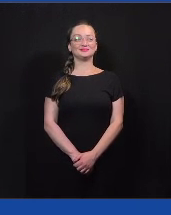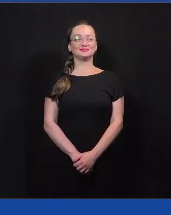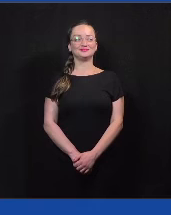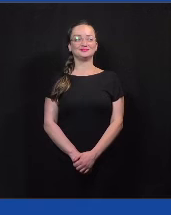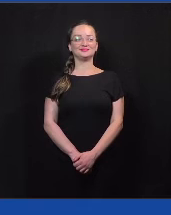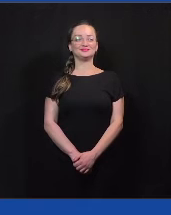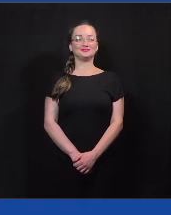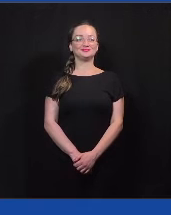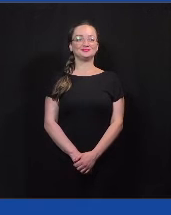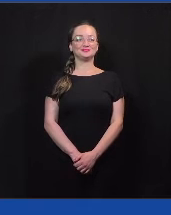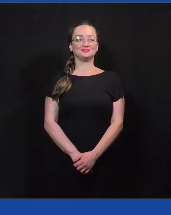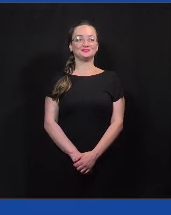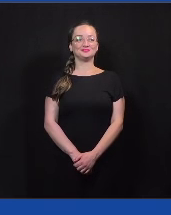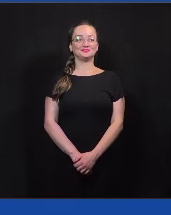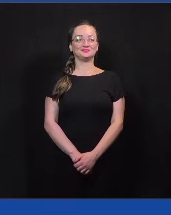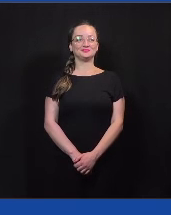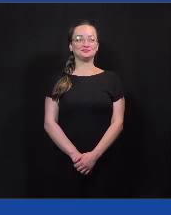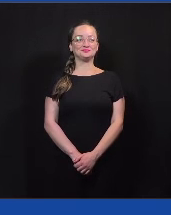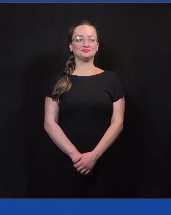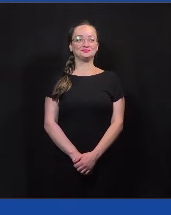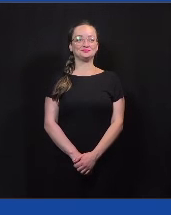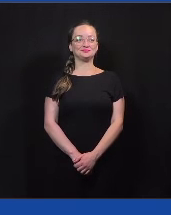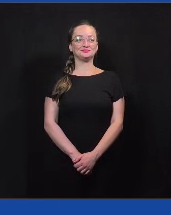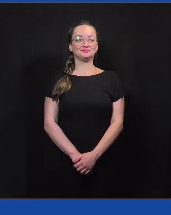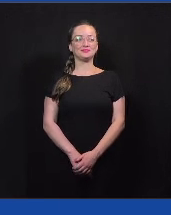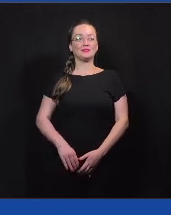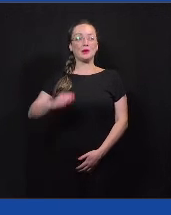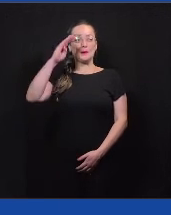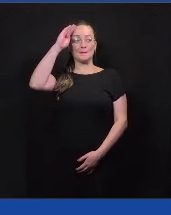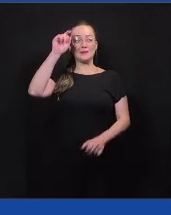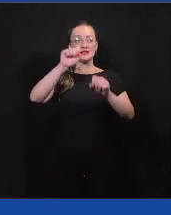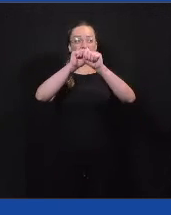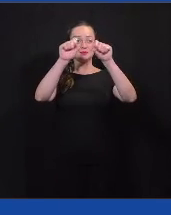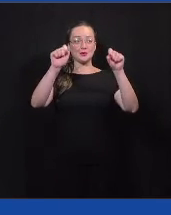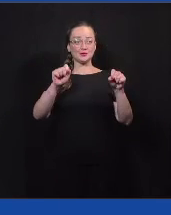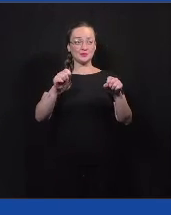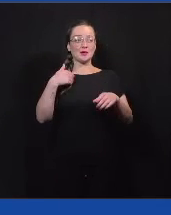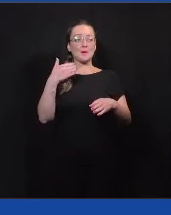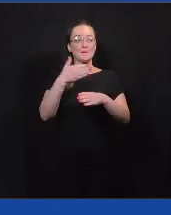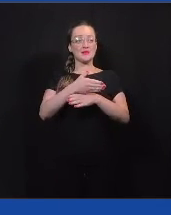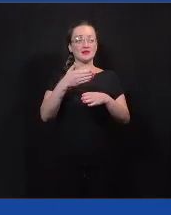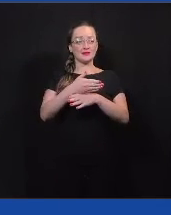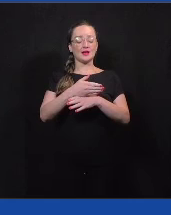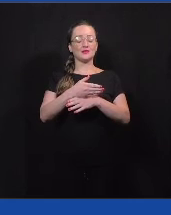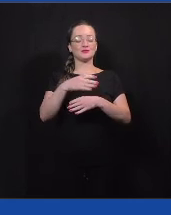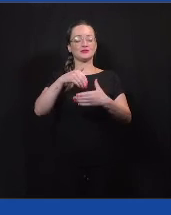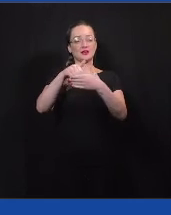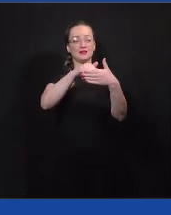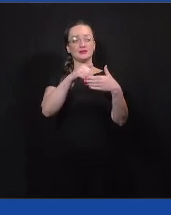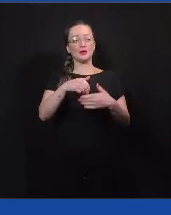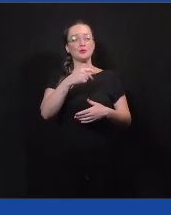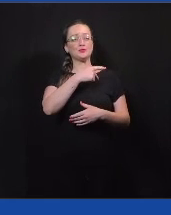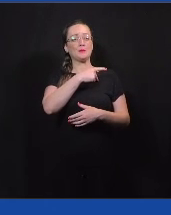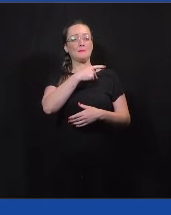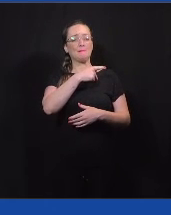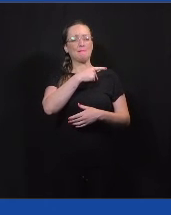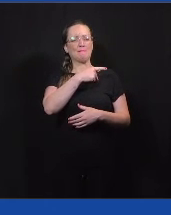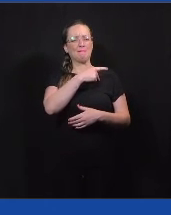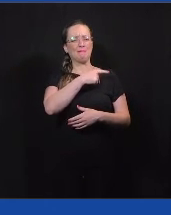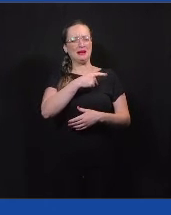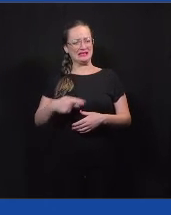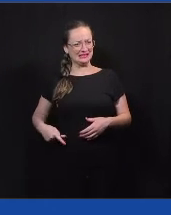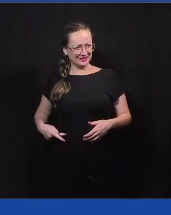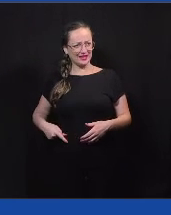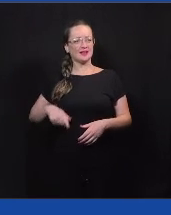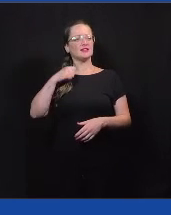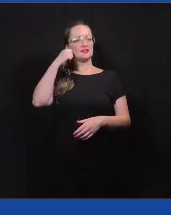O sistema majoritário está presente nas eleições do executivo e senadores. Bom, a gente tem um pouquinho disso na jornada,